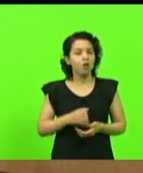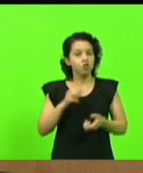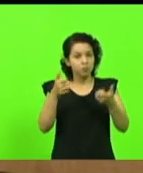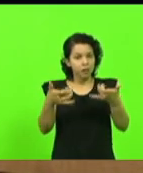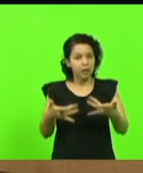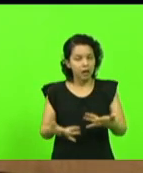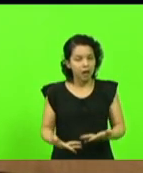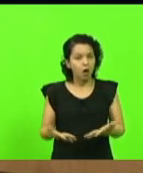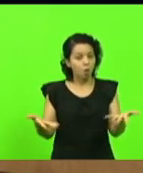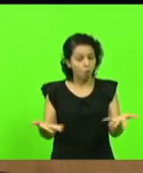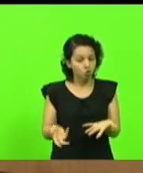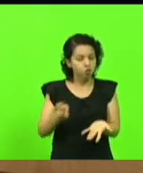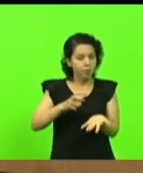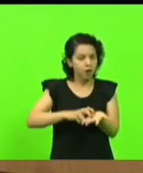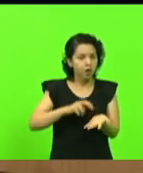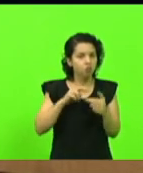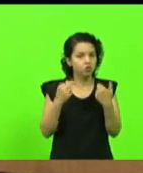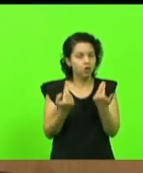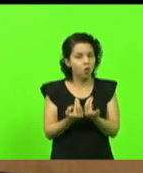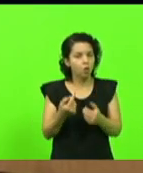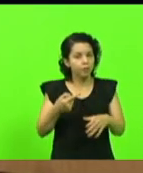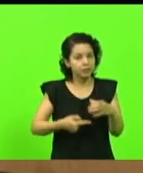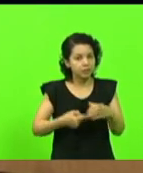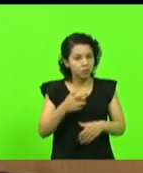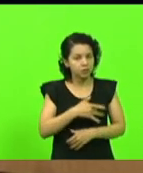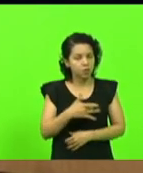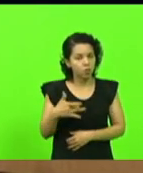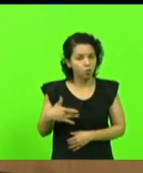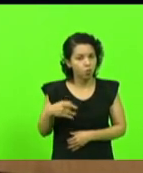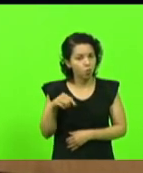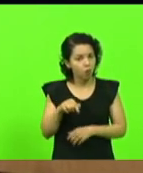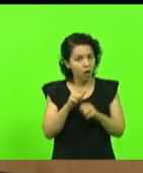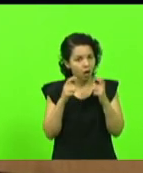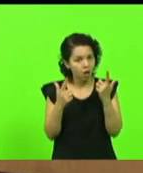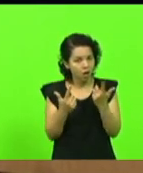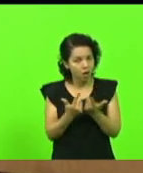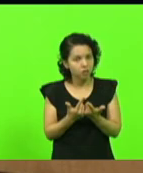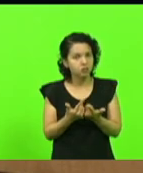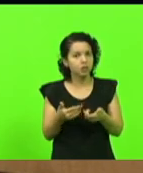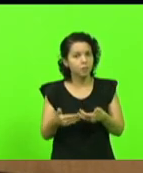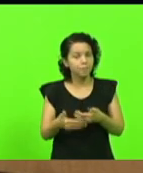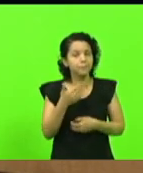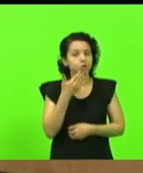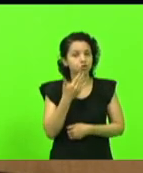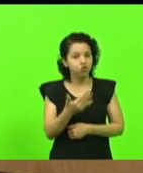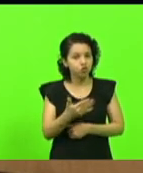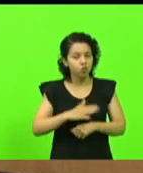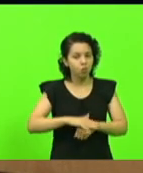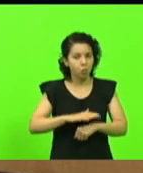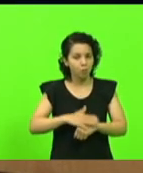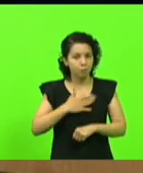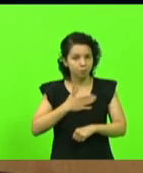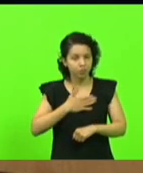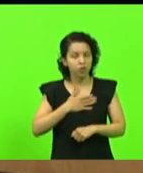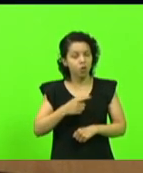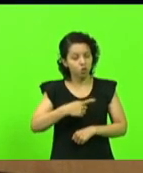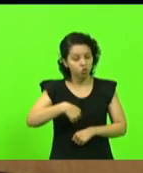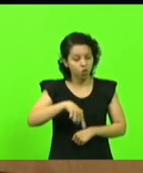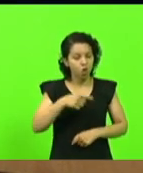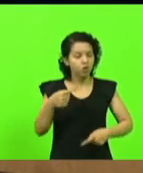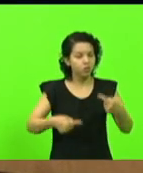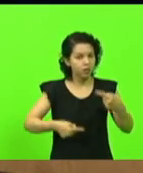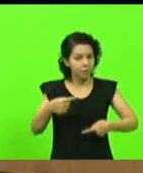na reunião da comissão de saúde desta casa através de um pedido de minha autoria nós fizemos um debate